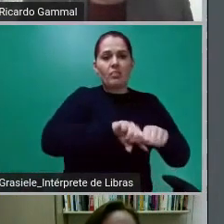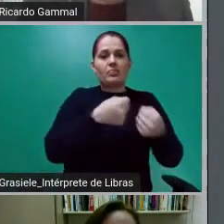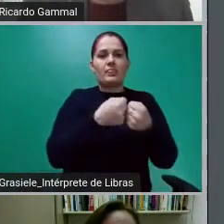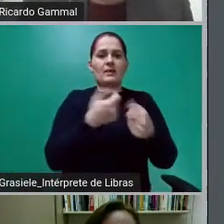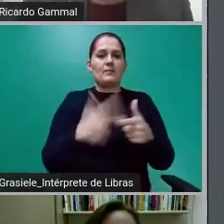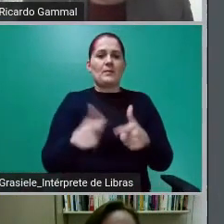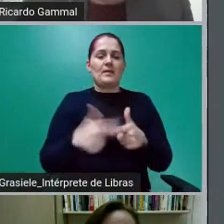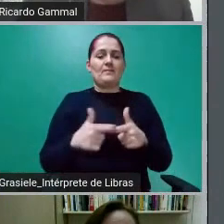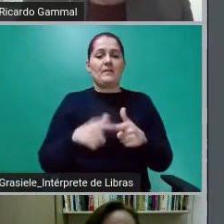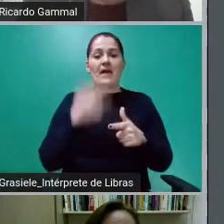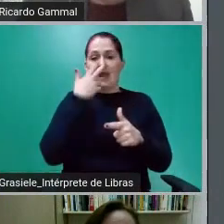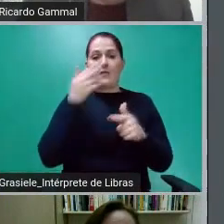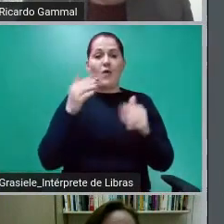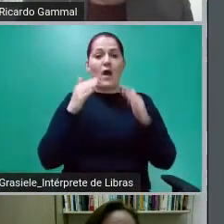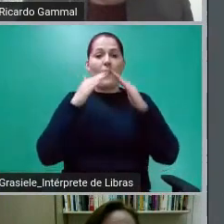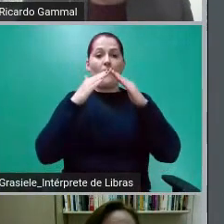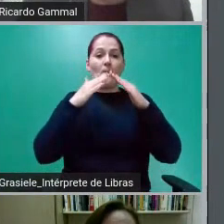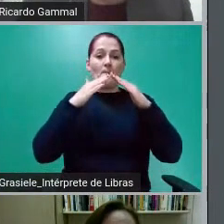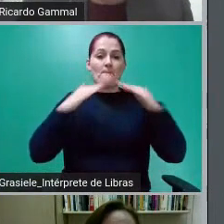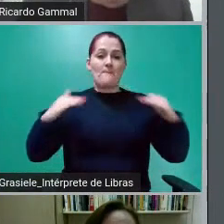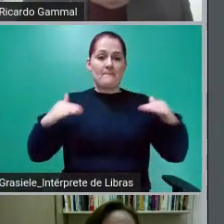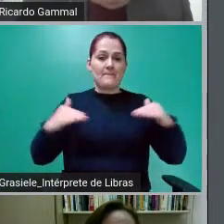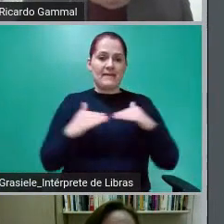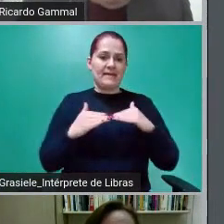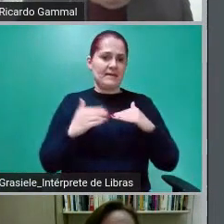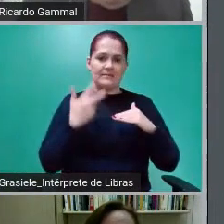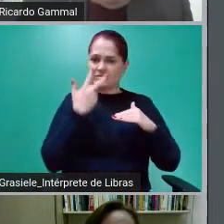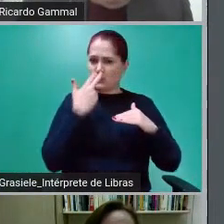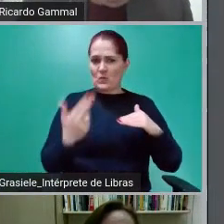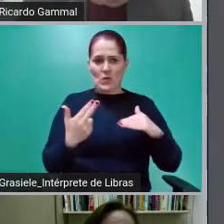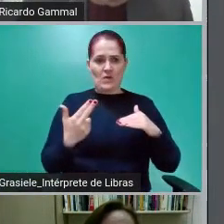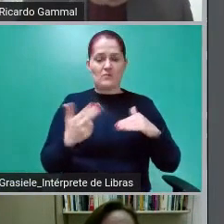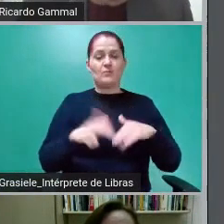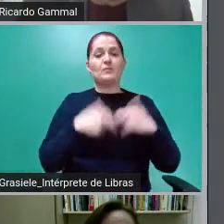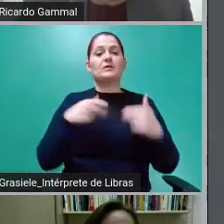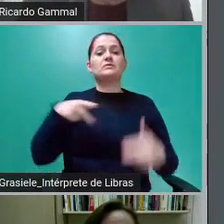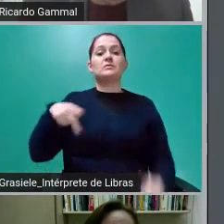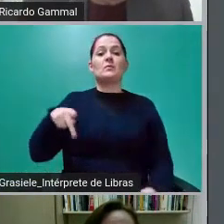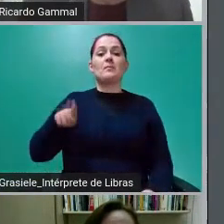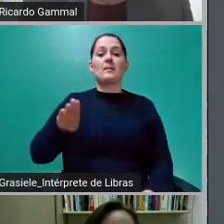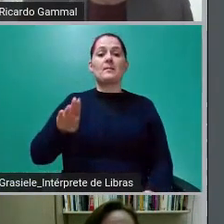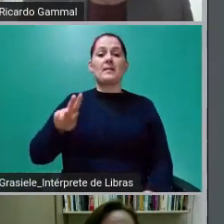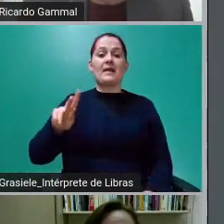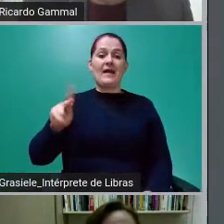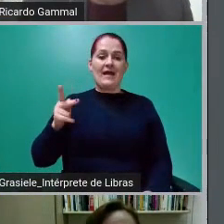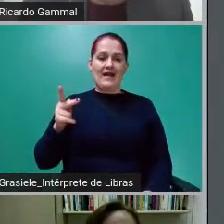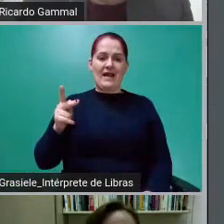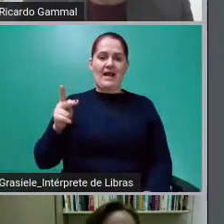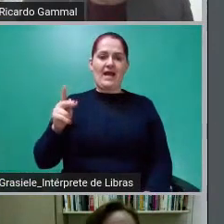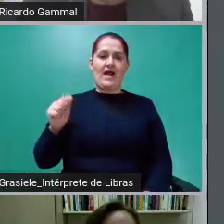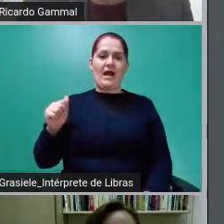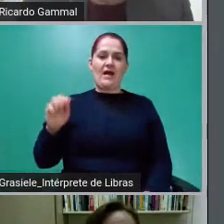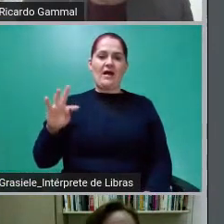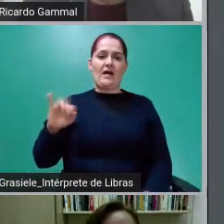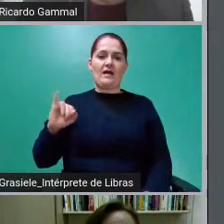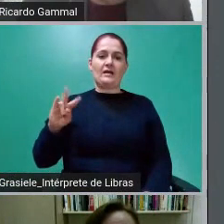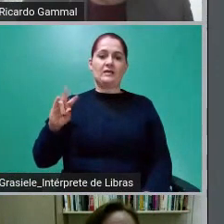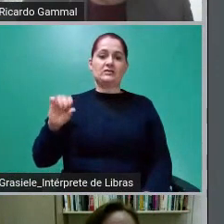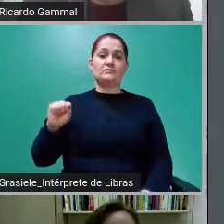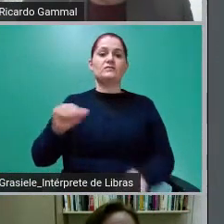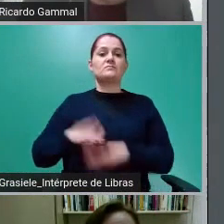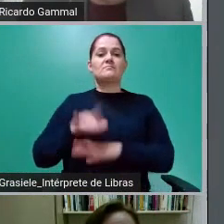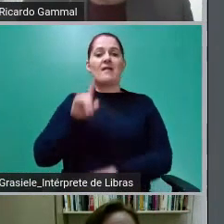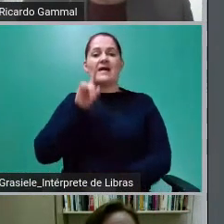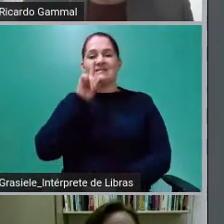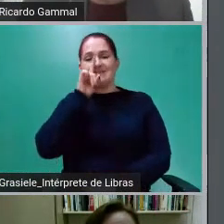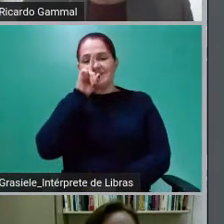E no caso da PBH Ativos, mais grave ainda, porque os riscos da